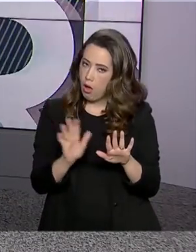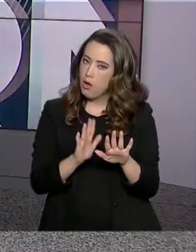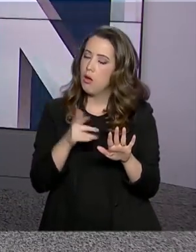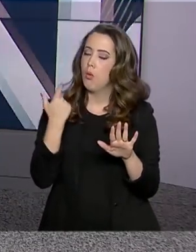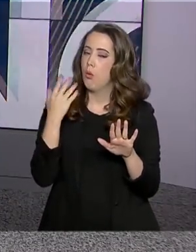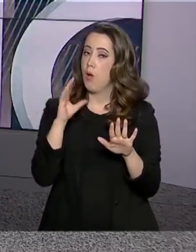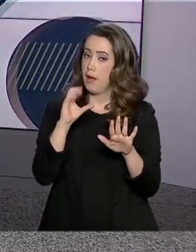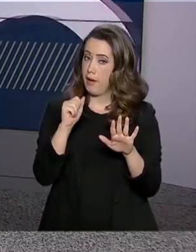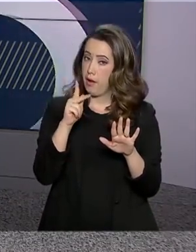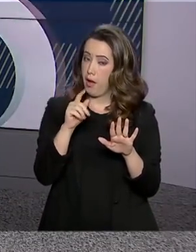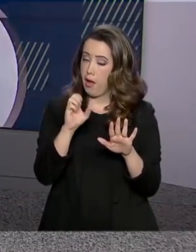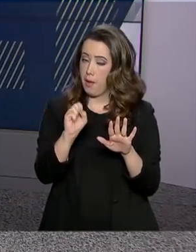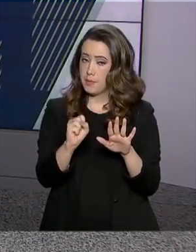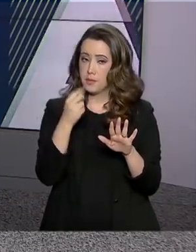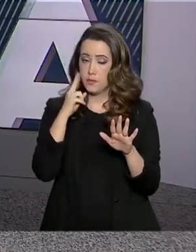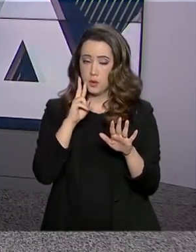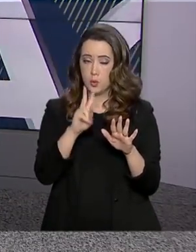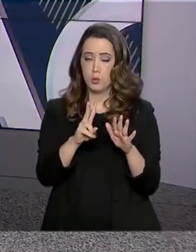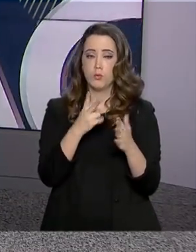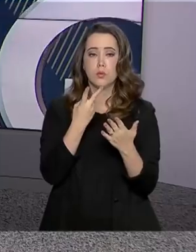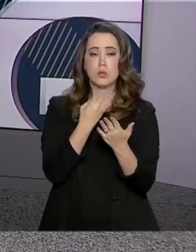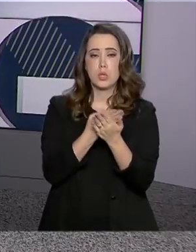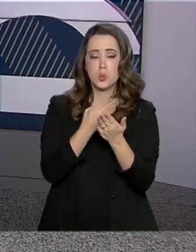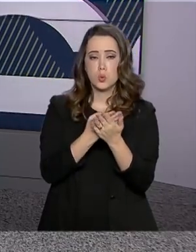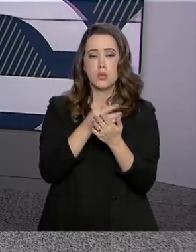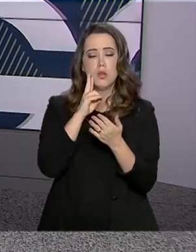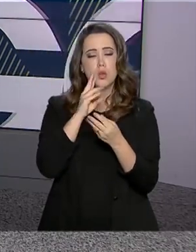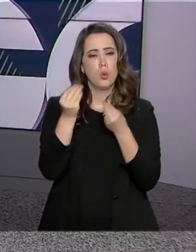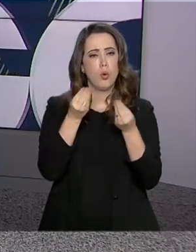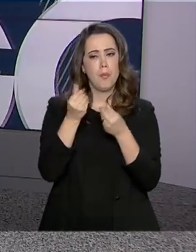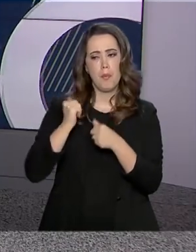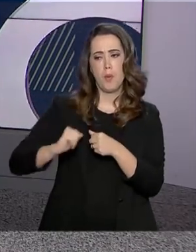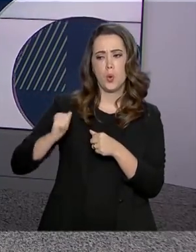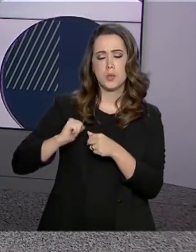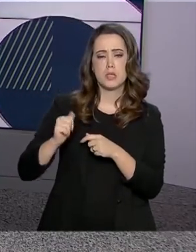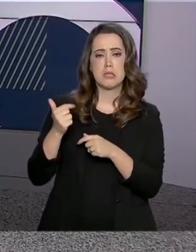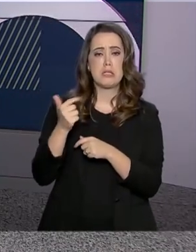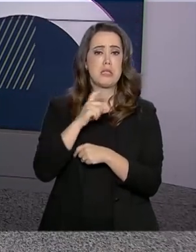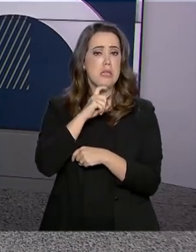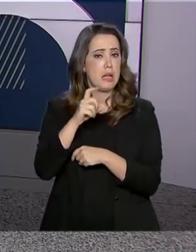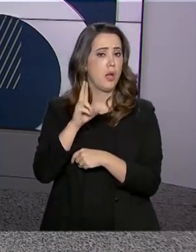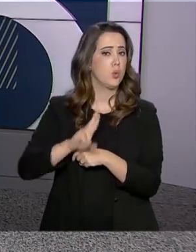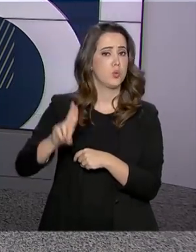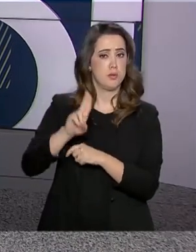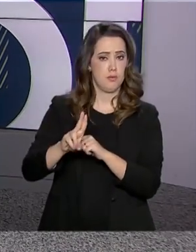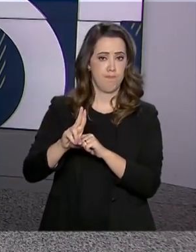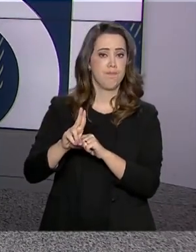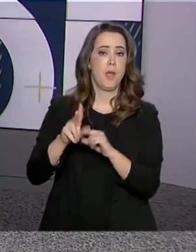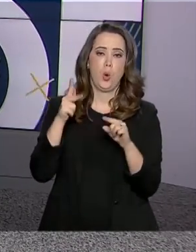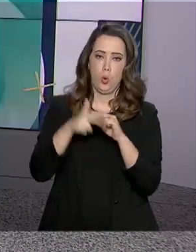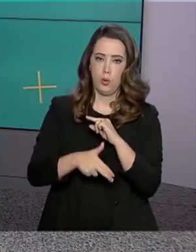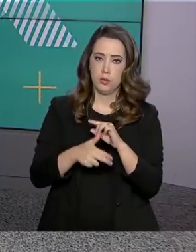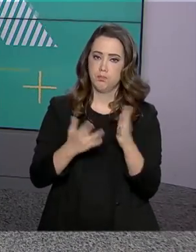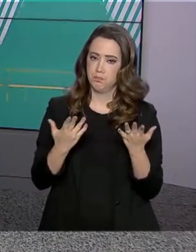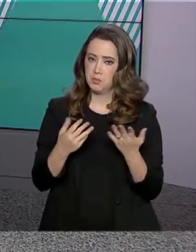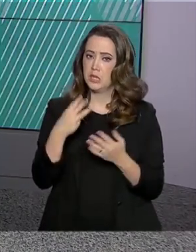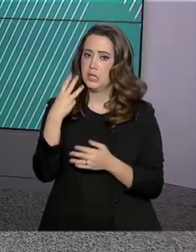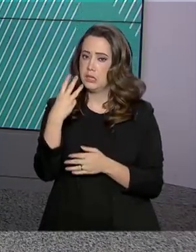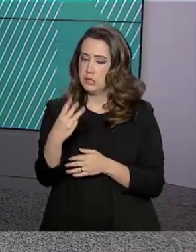analisadas somente as bolsas que não estavam sendo utilizadas por nenhum estudante. Estão nessa situação 3